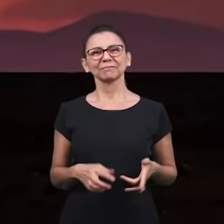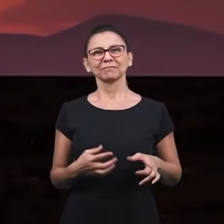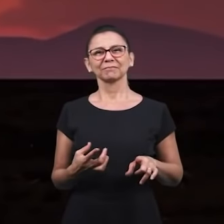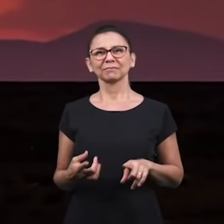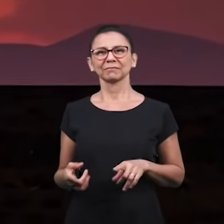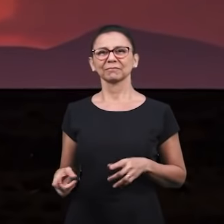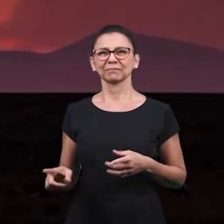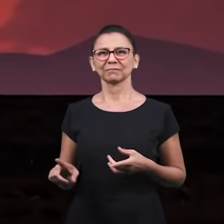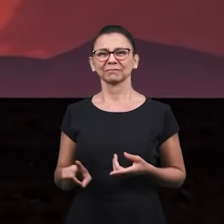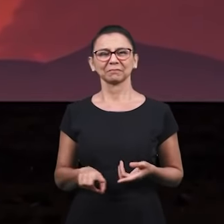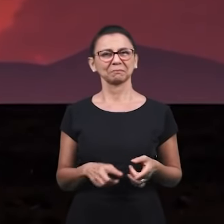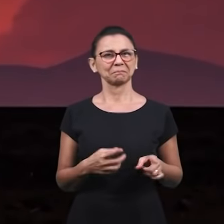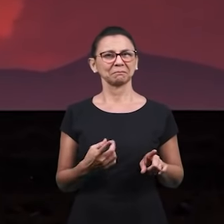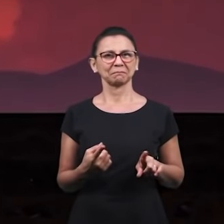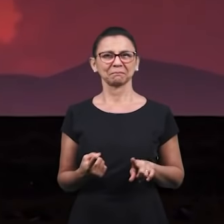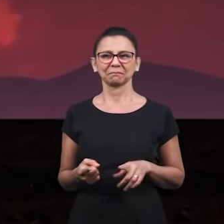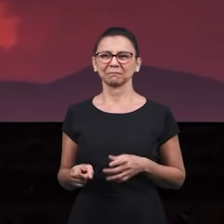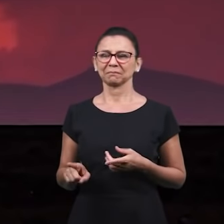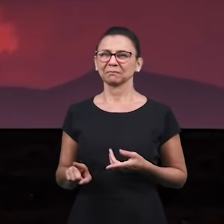Amém.